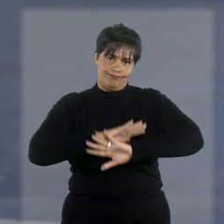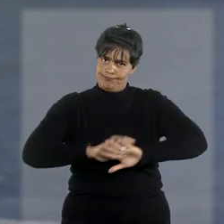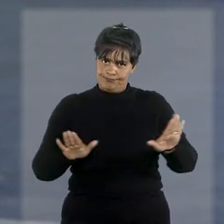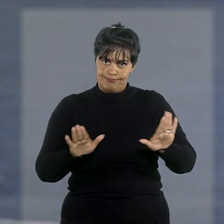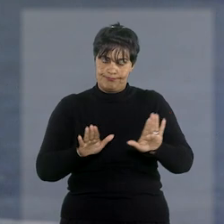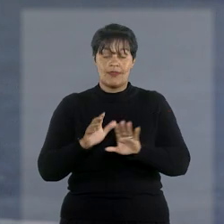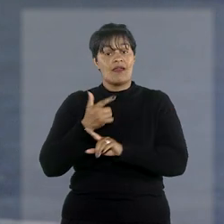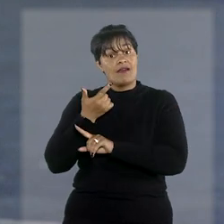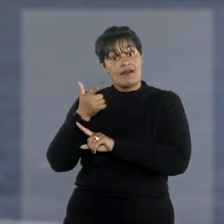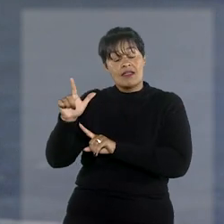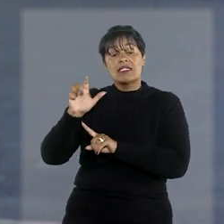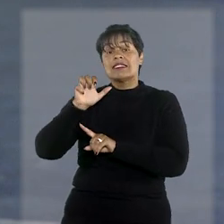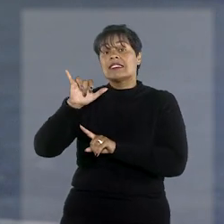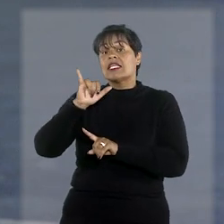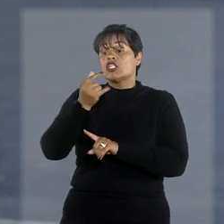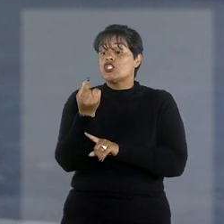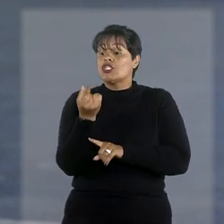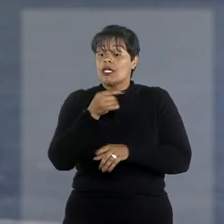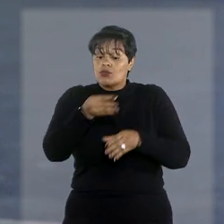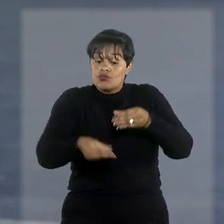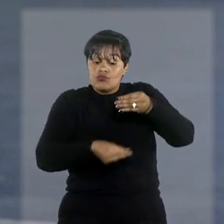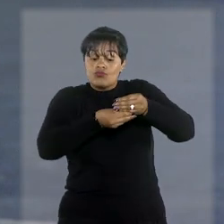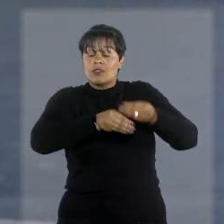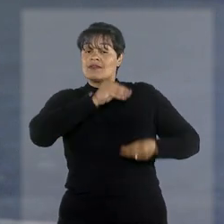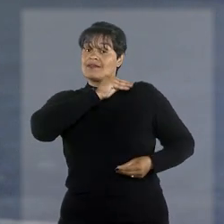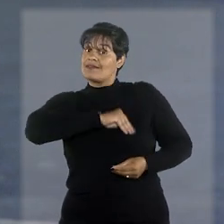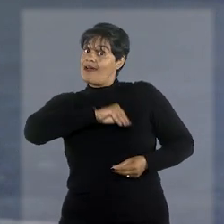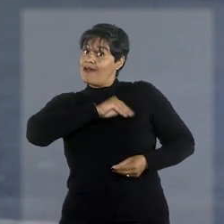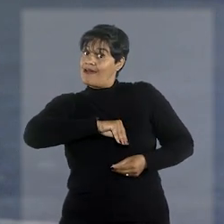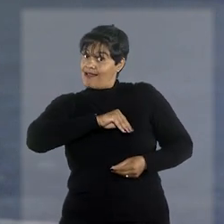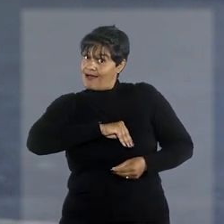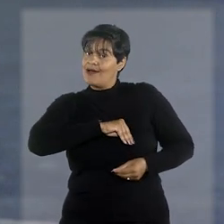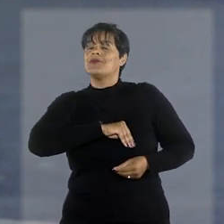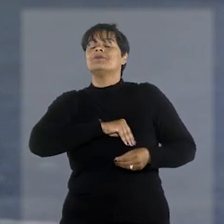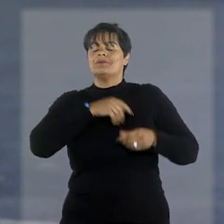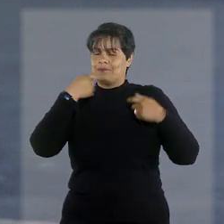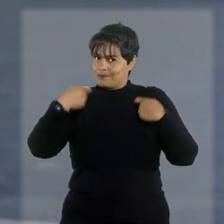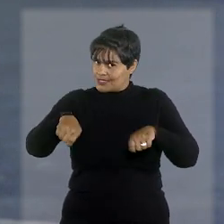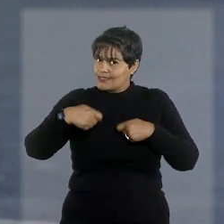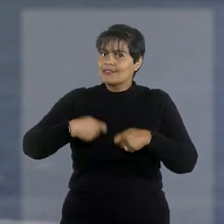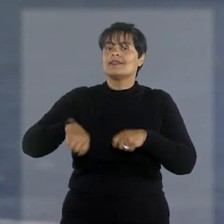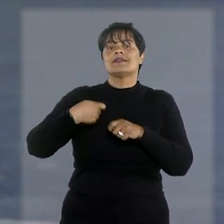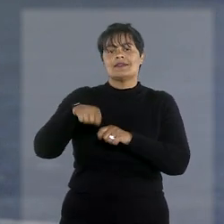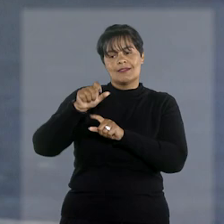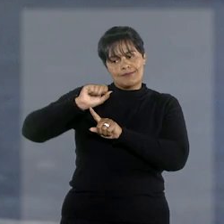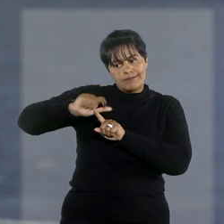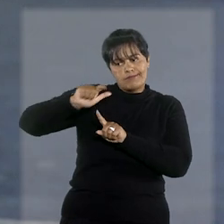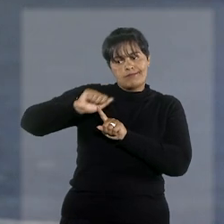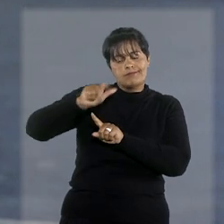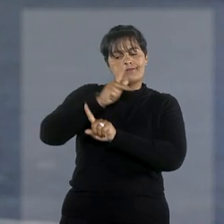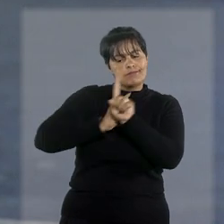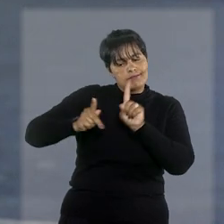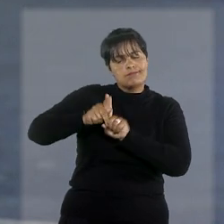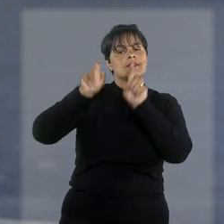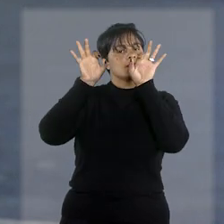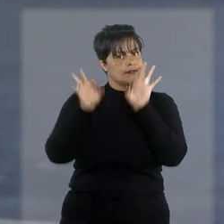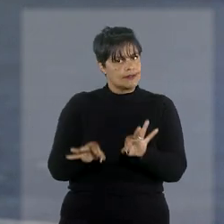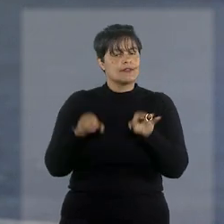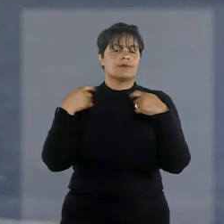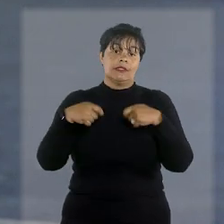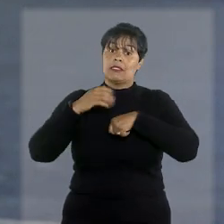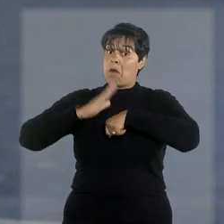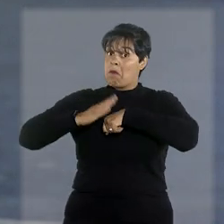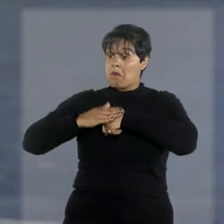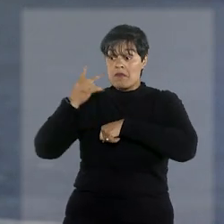mas diz respeito à natureza jurídica do auxílio alimentação pago em dinheiro para fins de incidência da contribuição previdenciária a cargo do